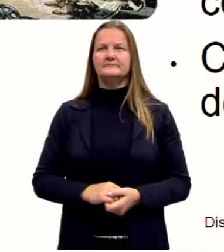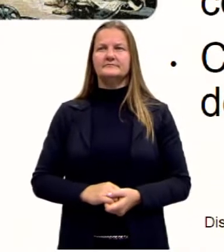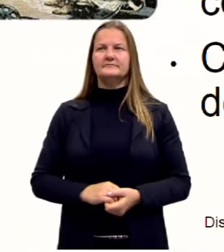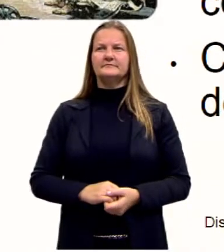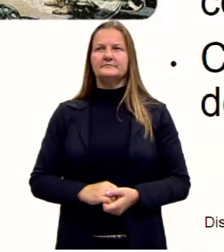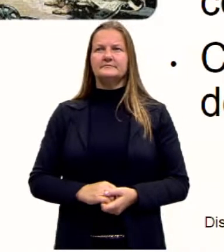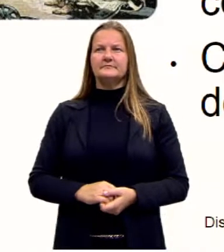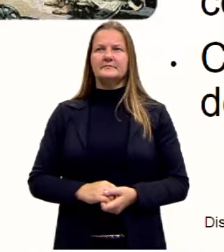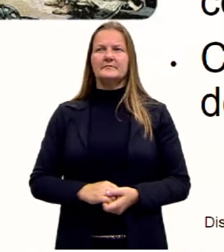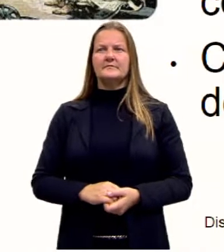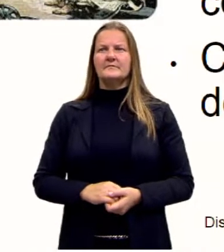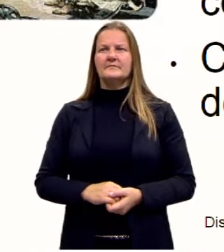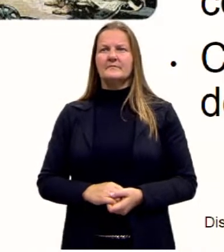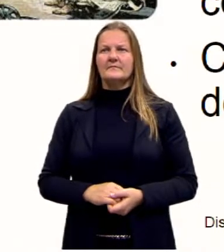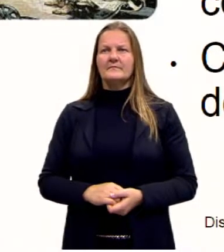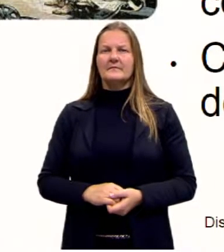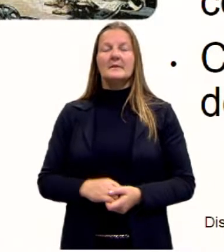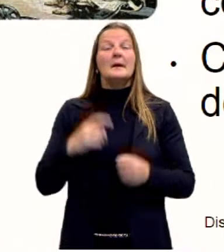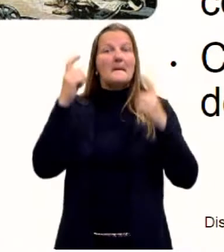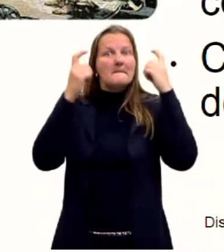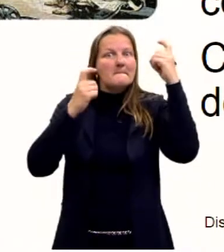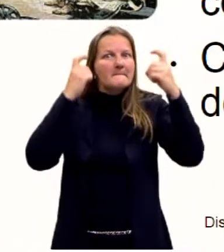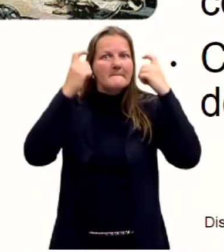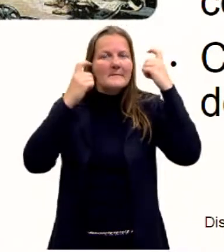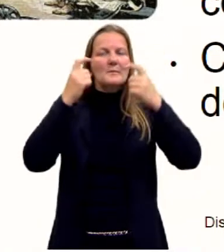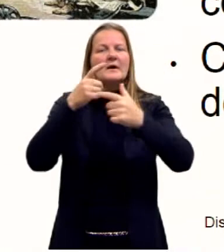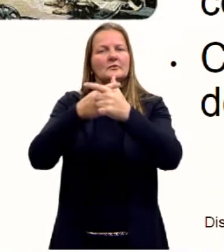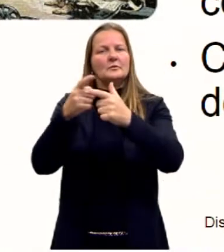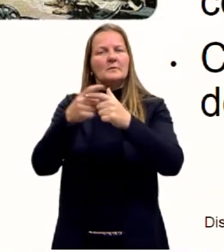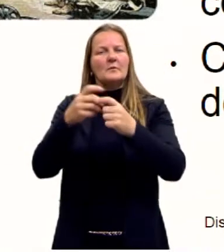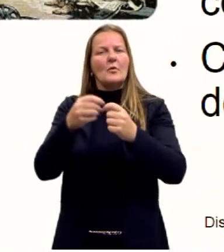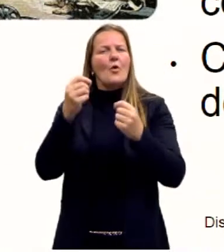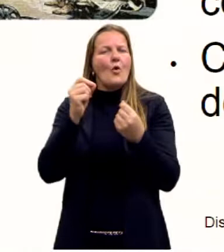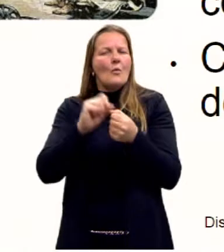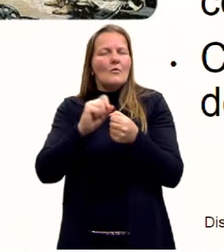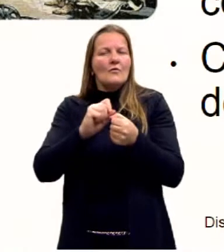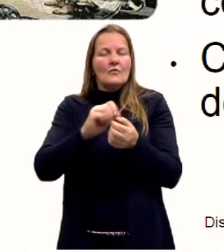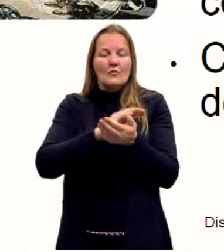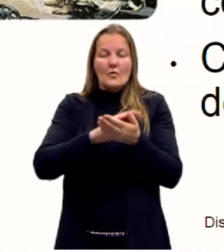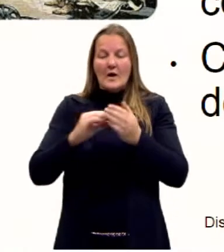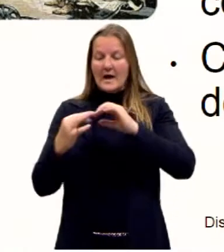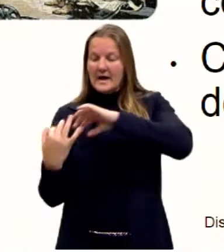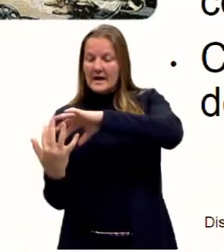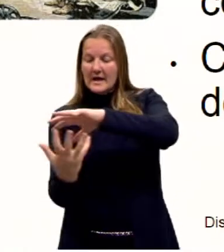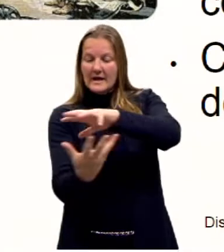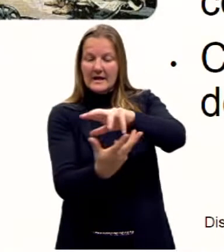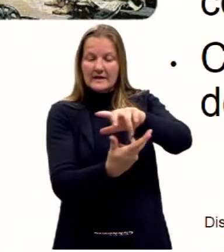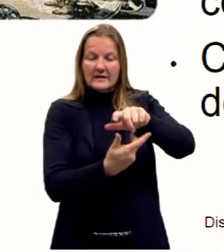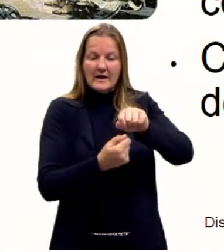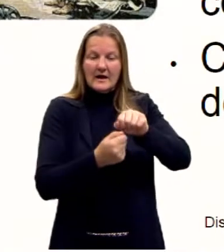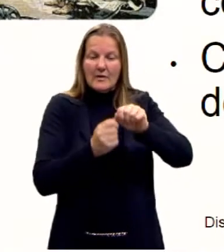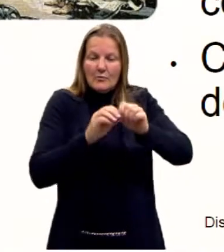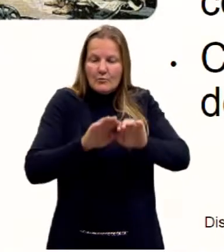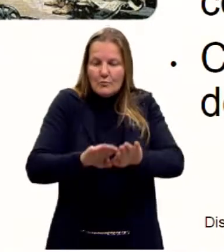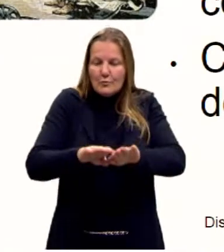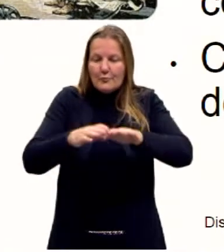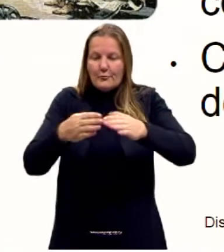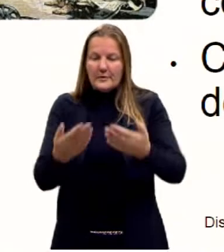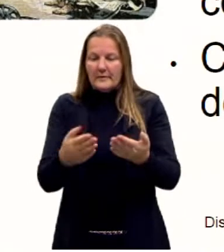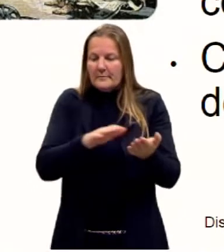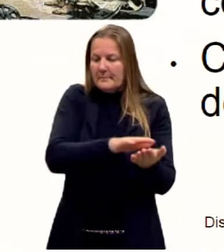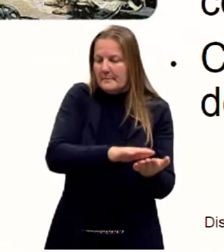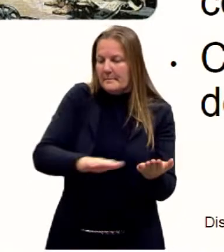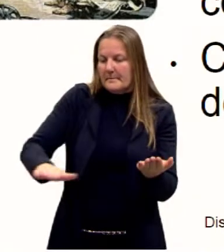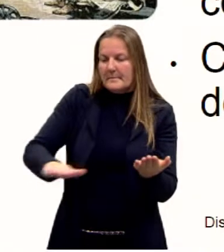Ele preocupou-se, então, com os problemas da projeção da superfície da Terra no mapa plano, tendo criado,